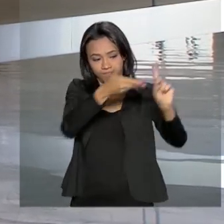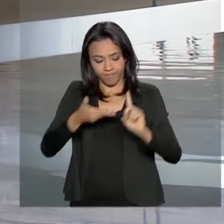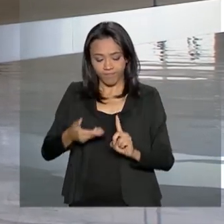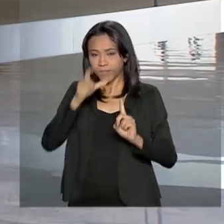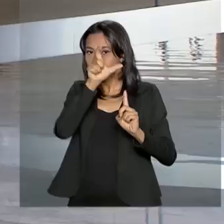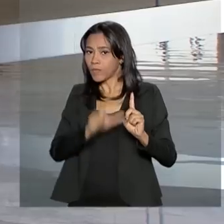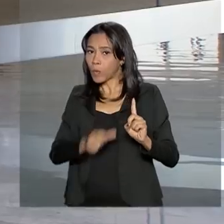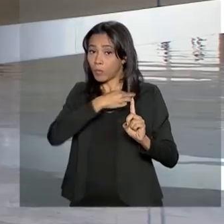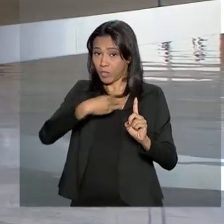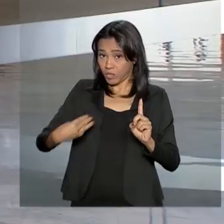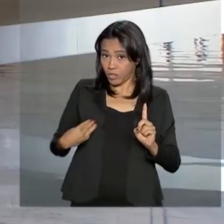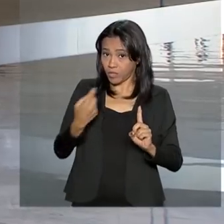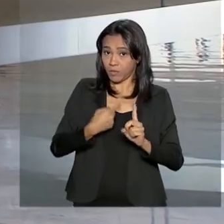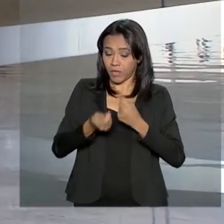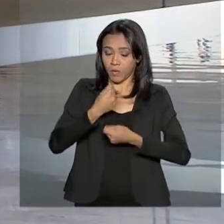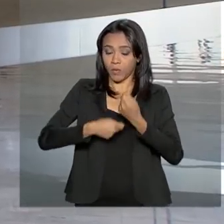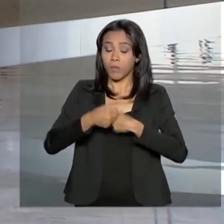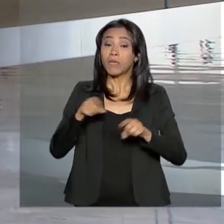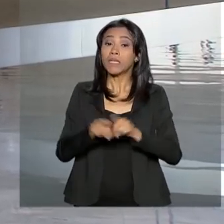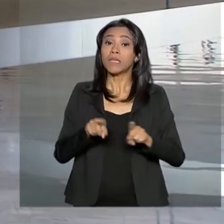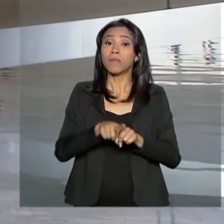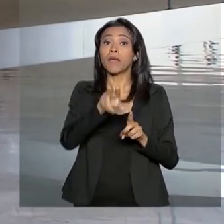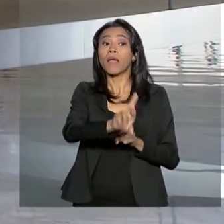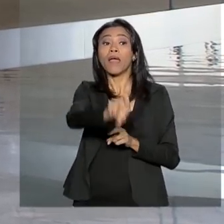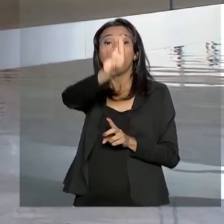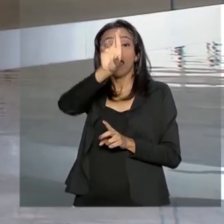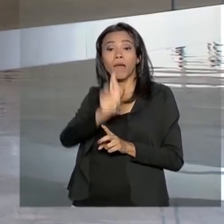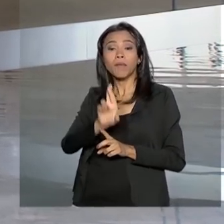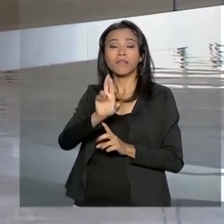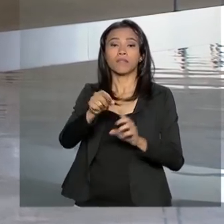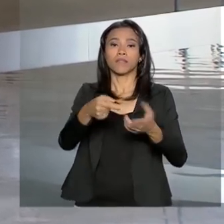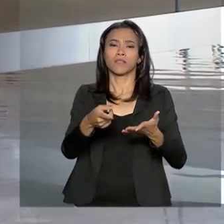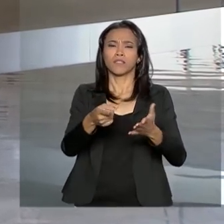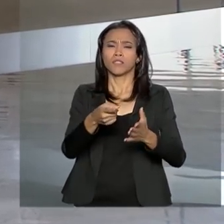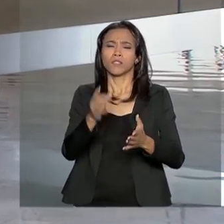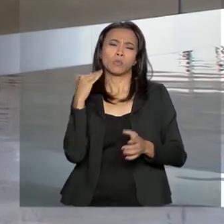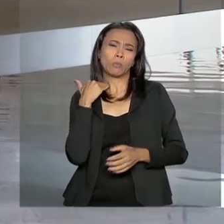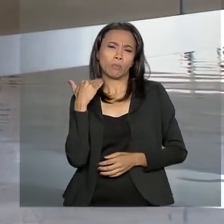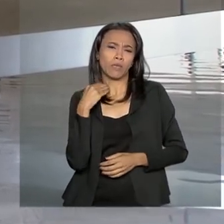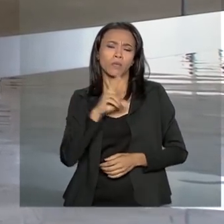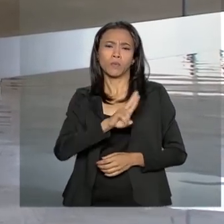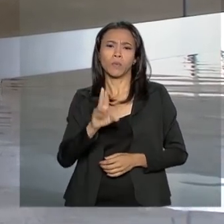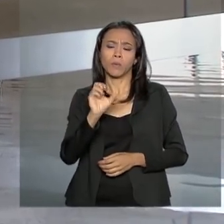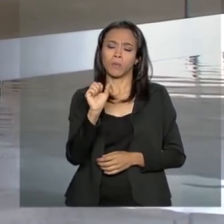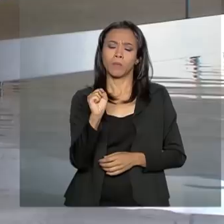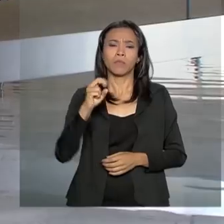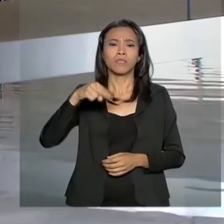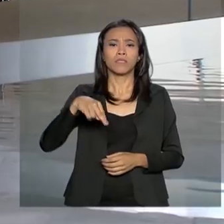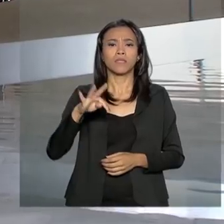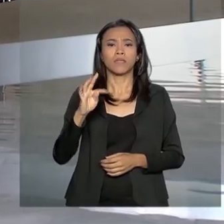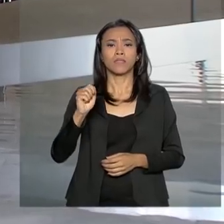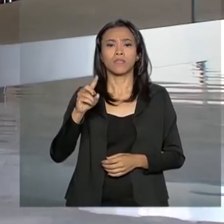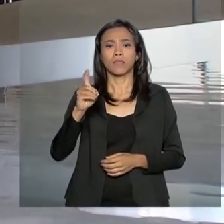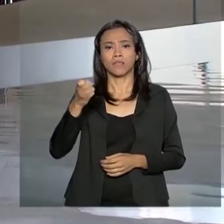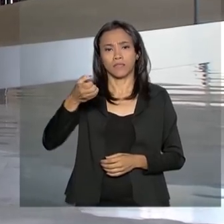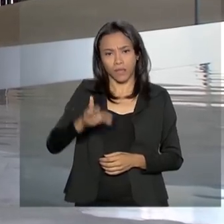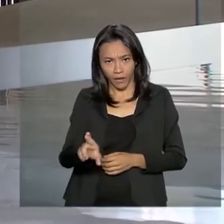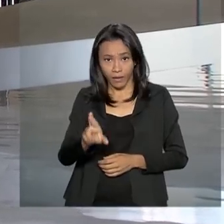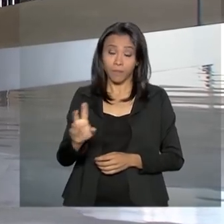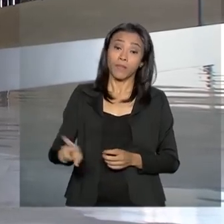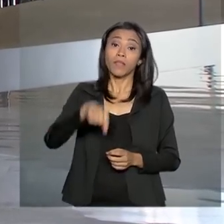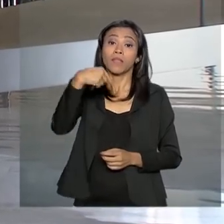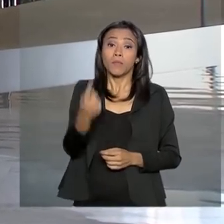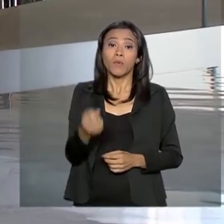Paulo Guedes, e representantes do Banco Santander. Já ao meio-dia, a reunião é com o Fernando Azevedo, ministro da